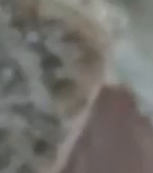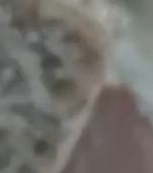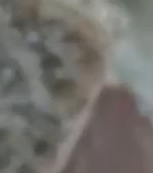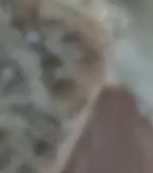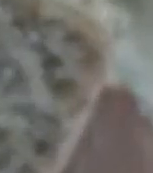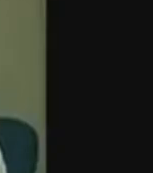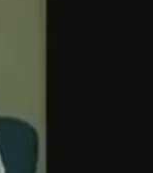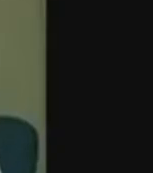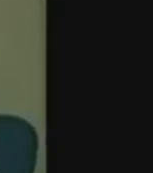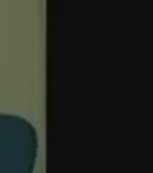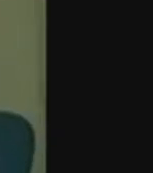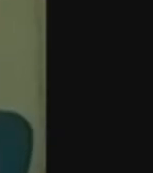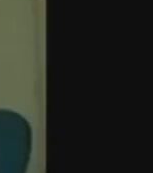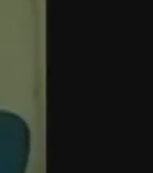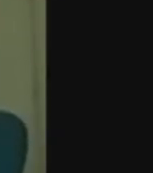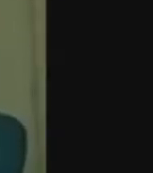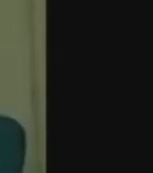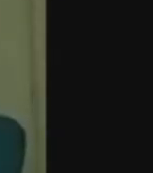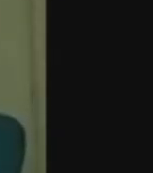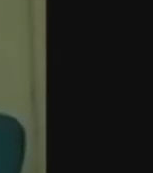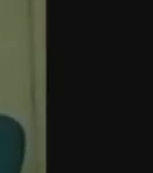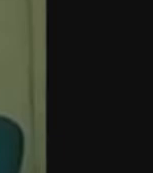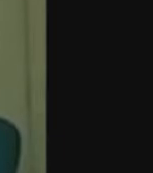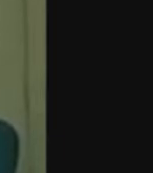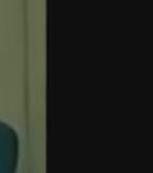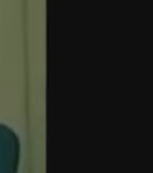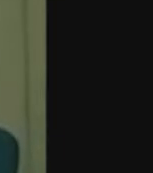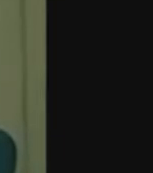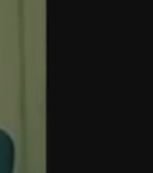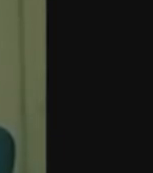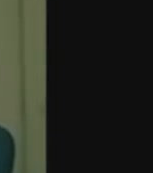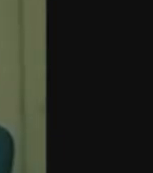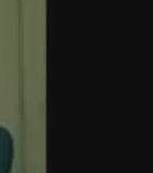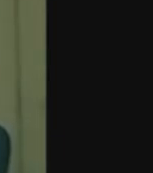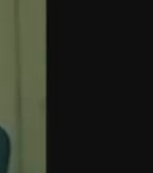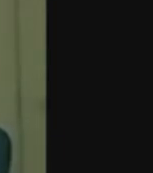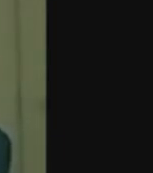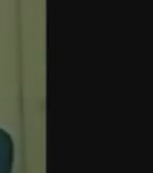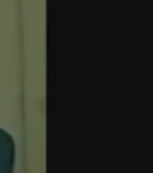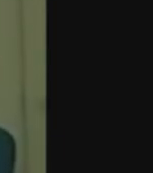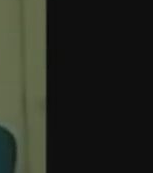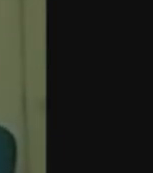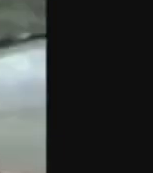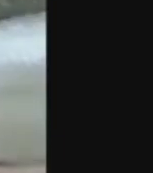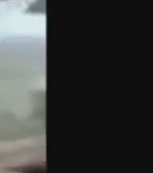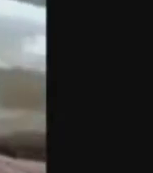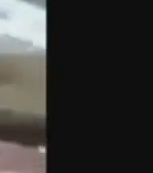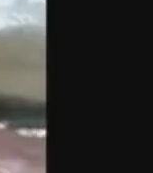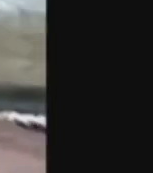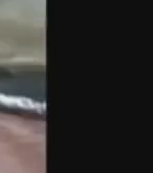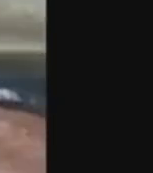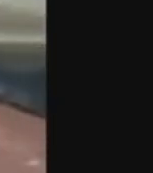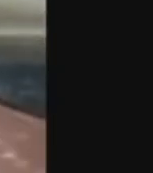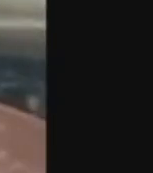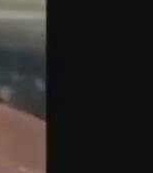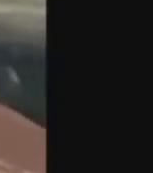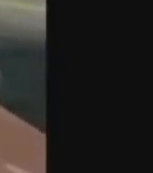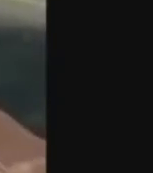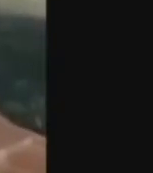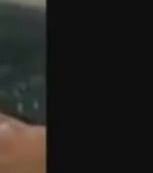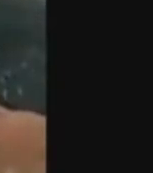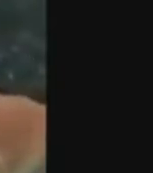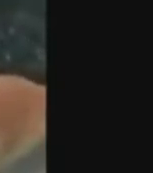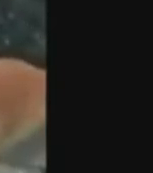produto que a gente pegou do Cungro Rosa no supermercado, ele estava sendo vendido a R 75,00 o quilo. Para o consumidor, fica a